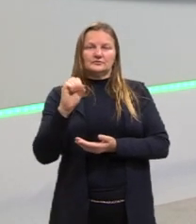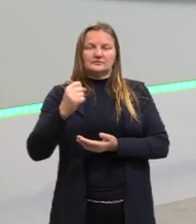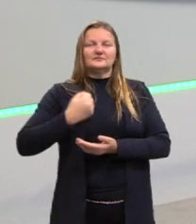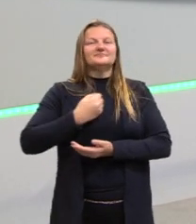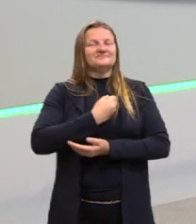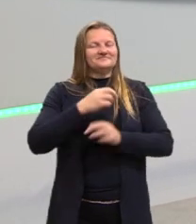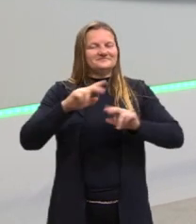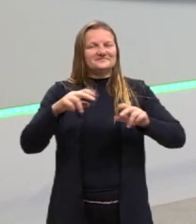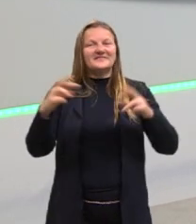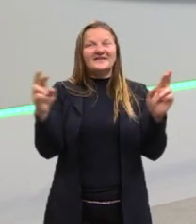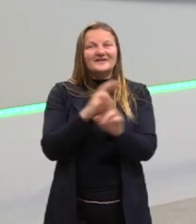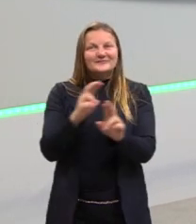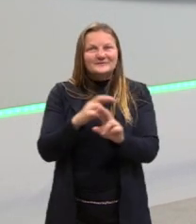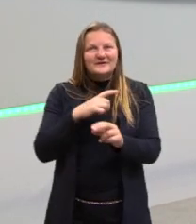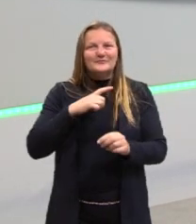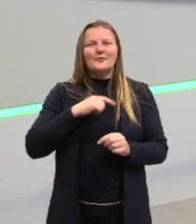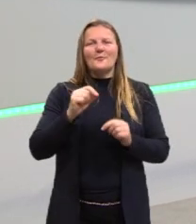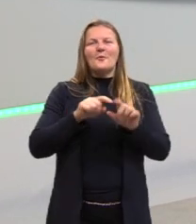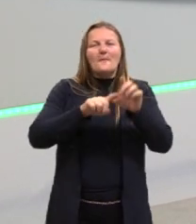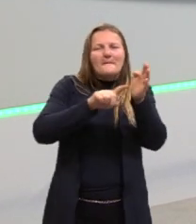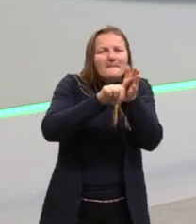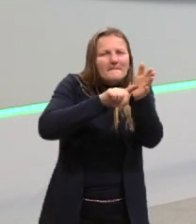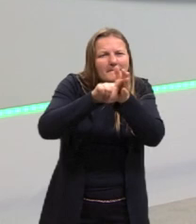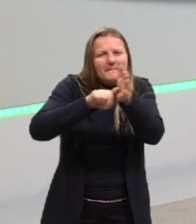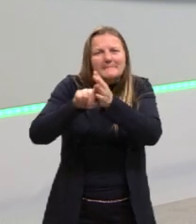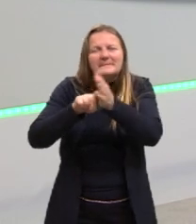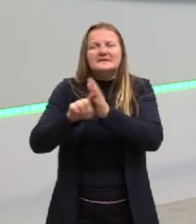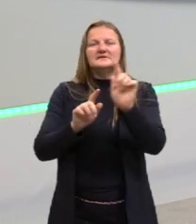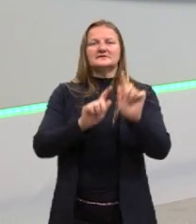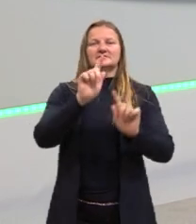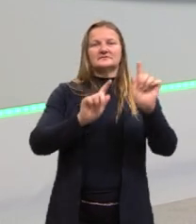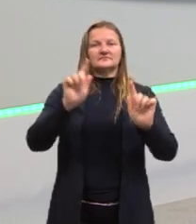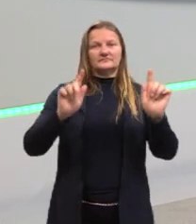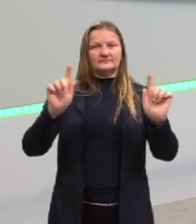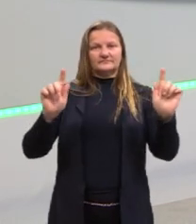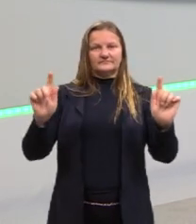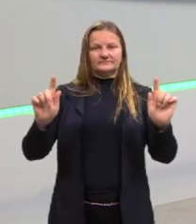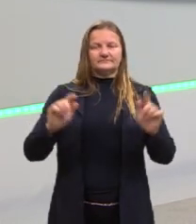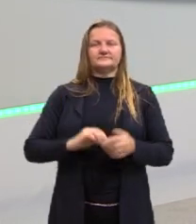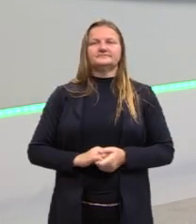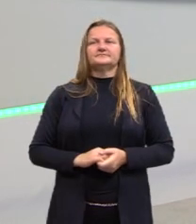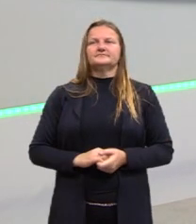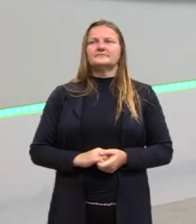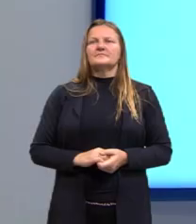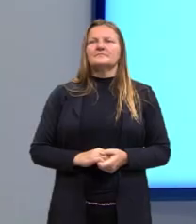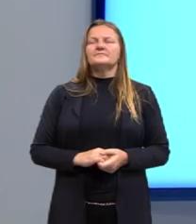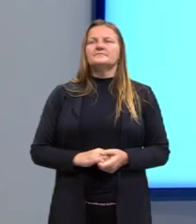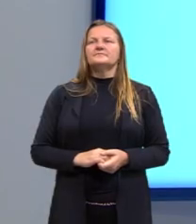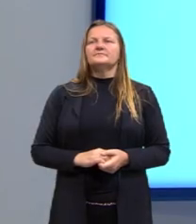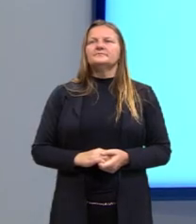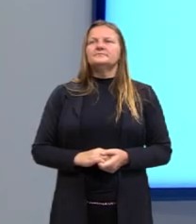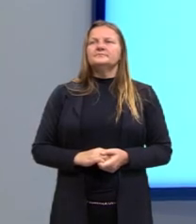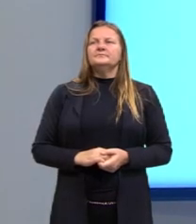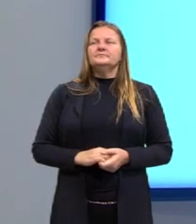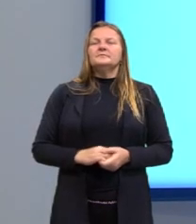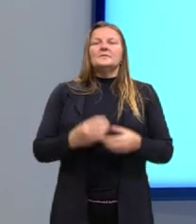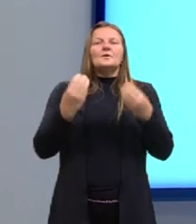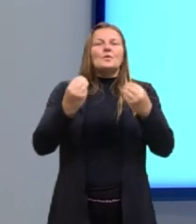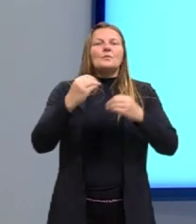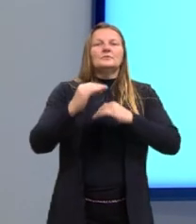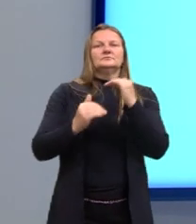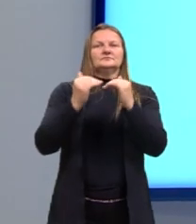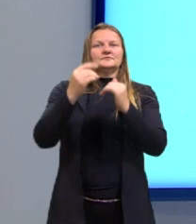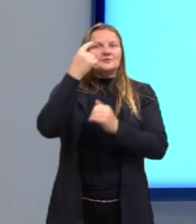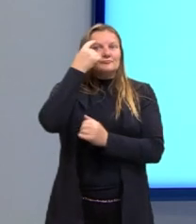Relacionados aí com pesquisas estatísticas. Ainda para a gente desenvolver melhor